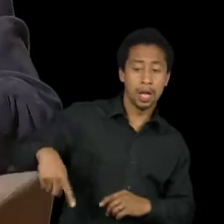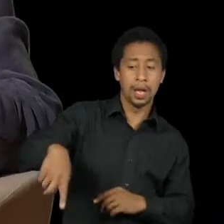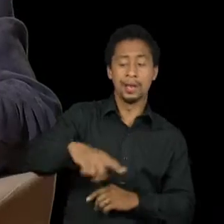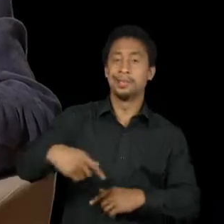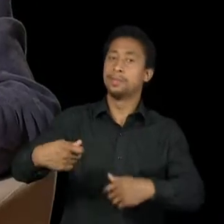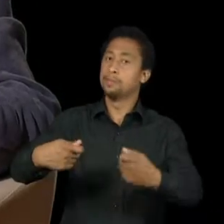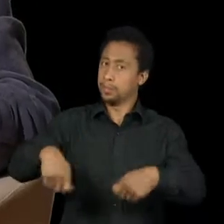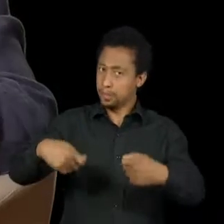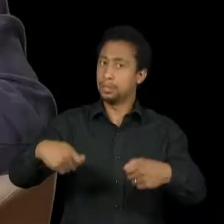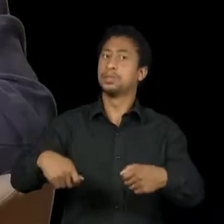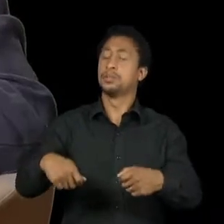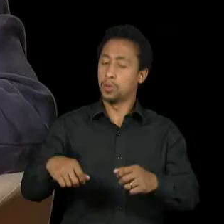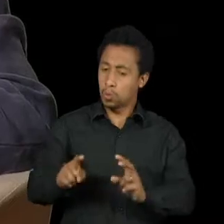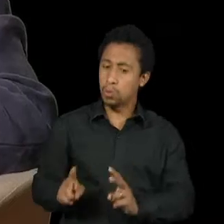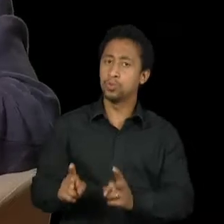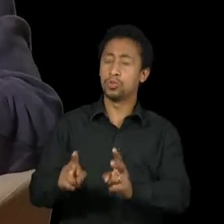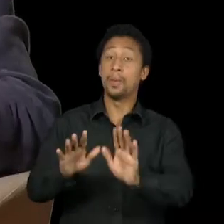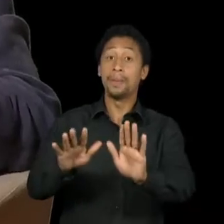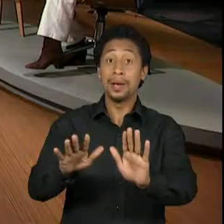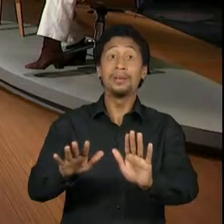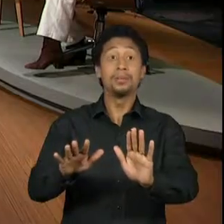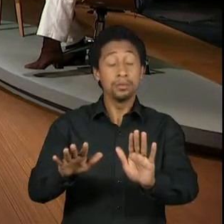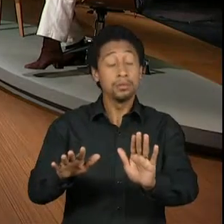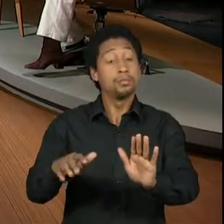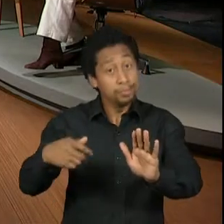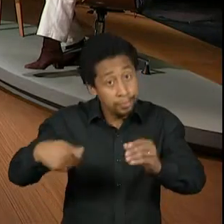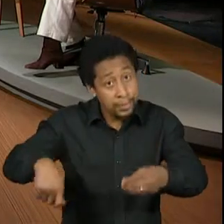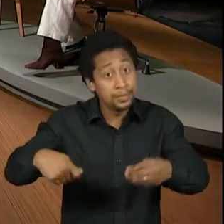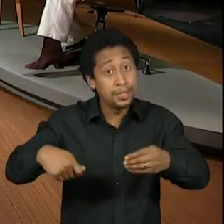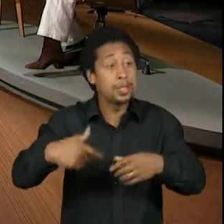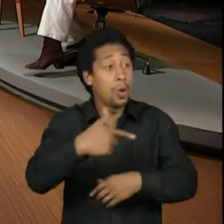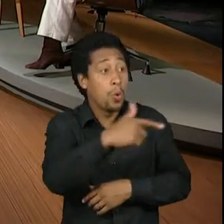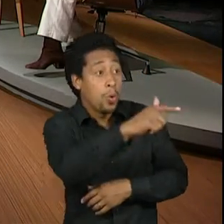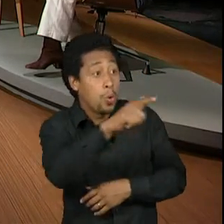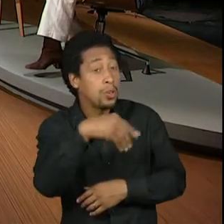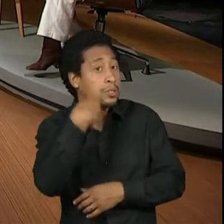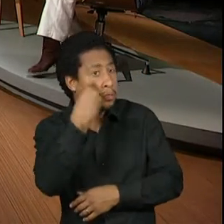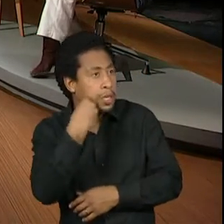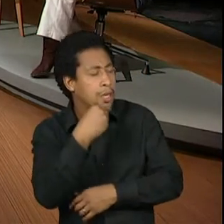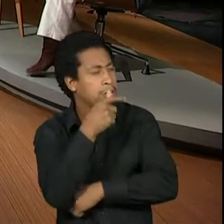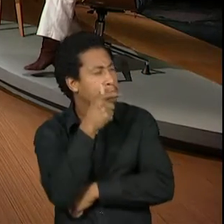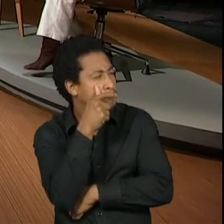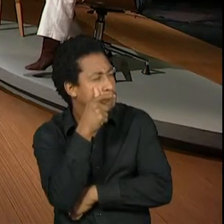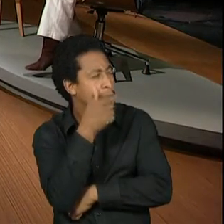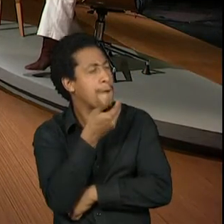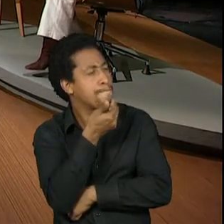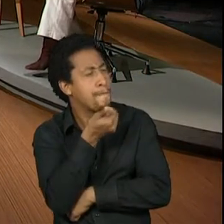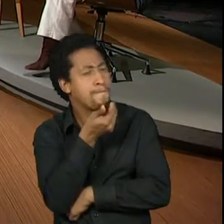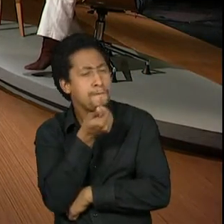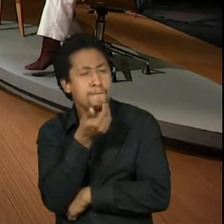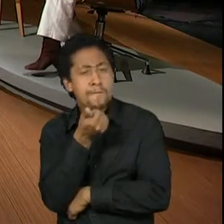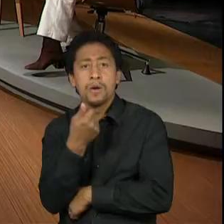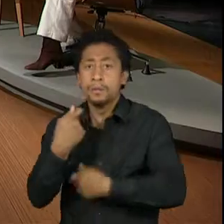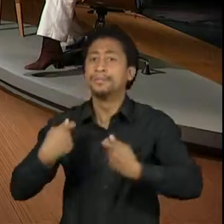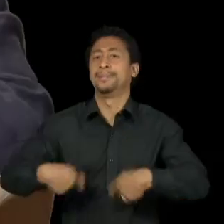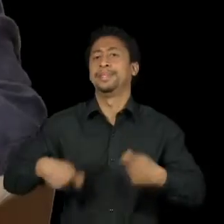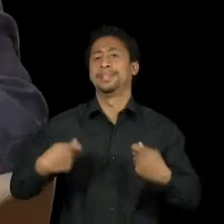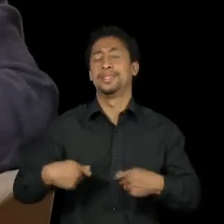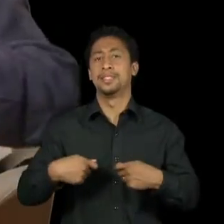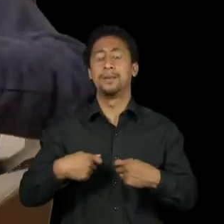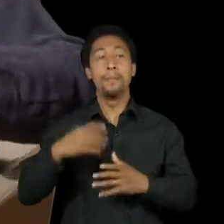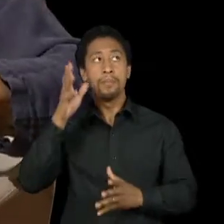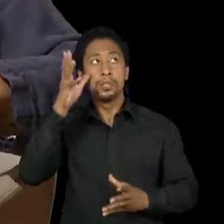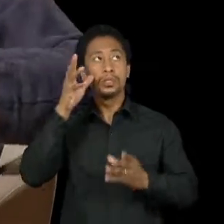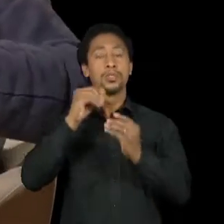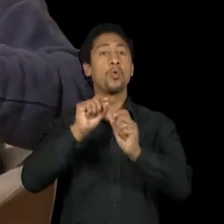ouvir outras visões, ouvir quem já fez, saber o que já aconteceu, para